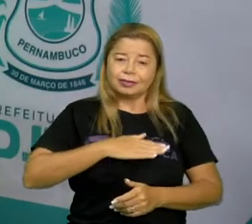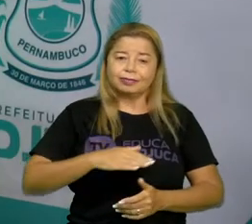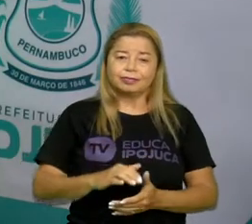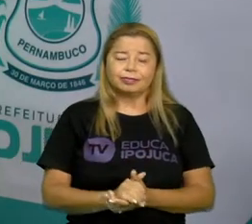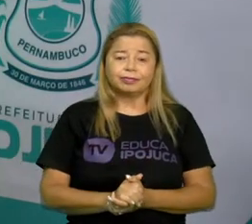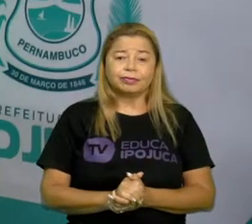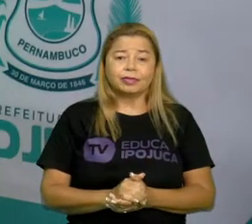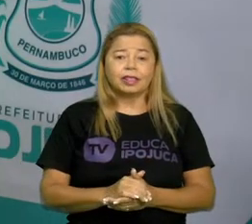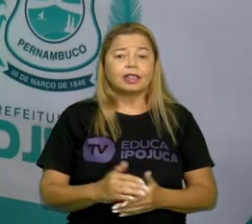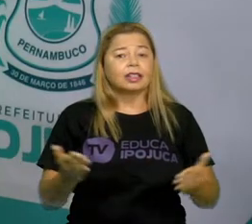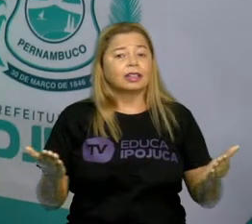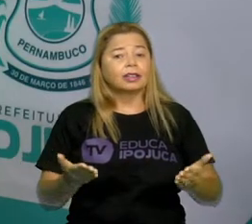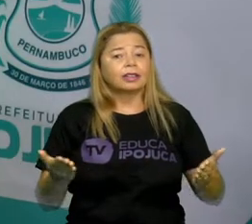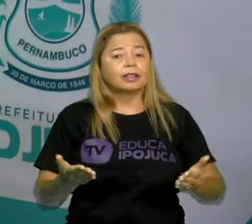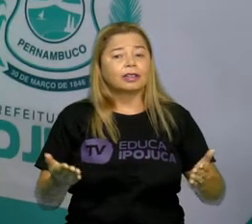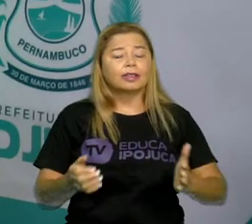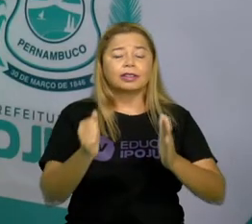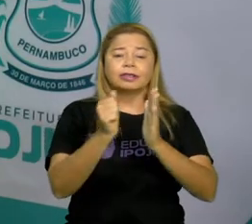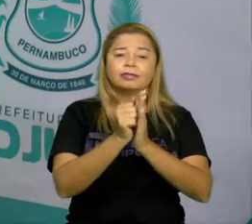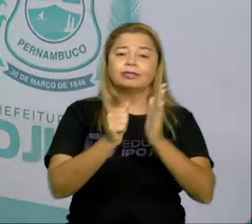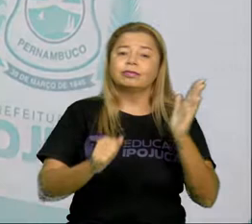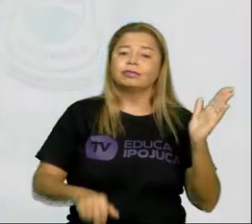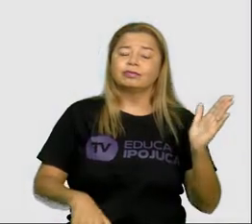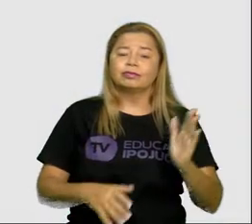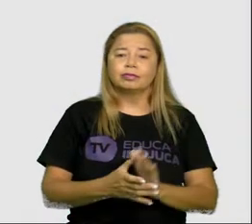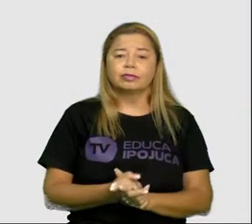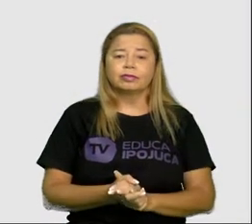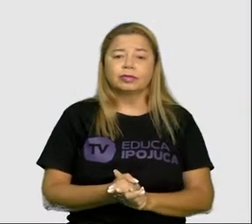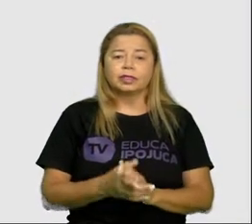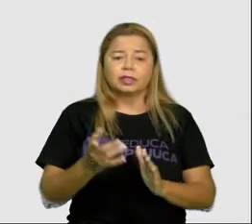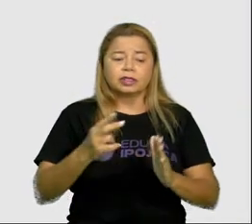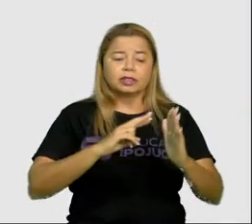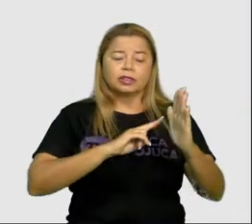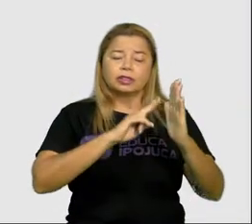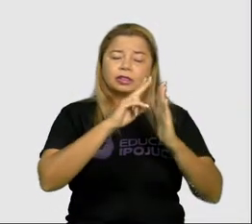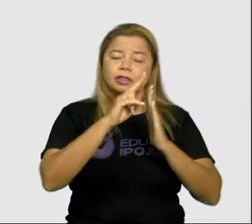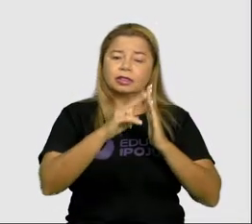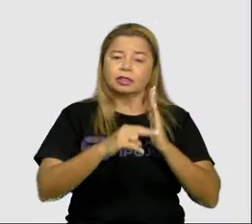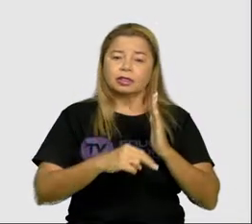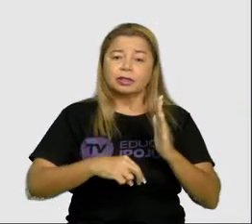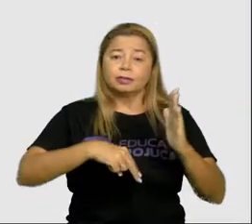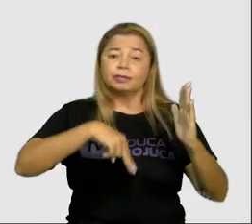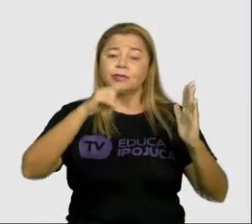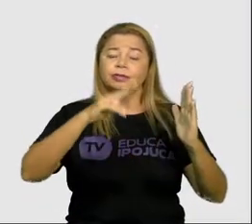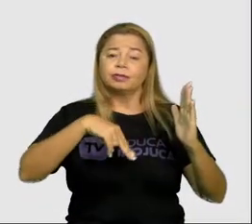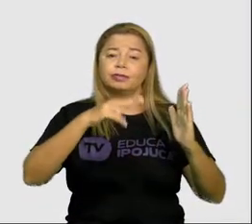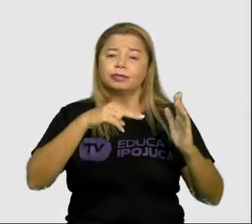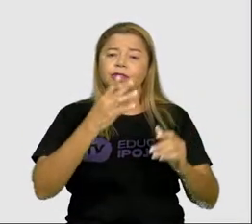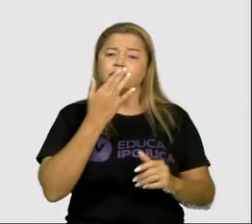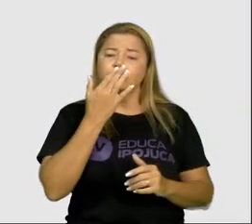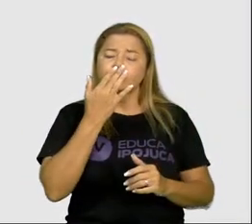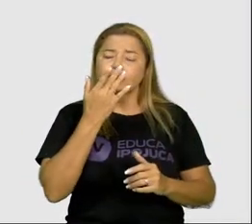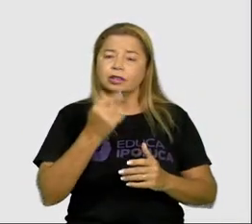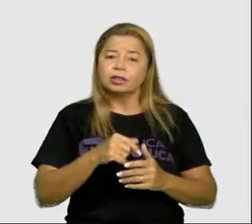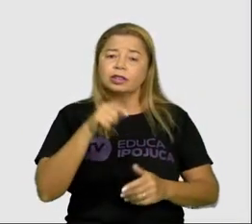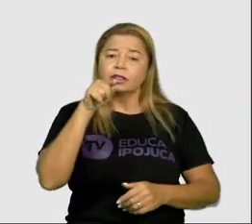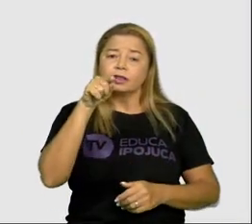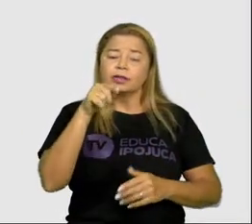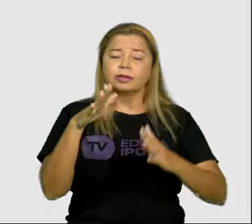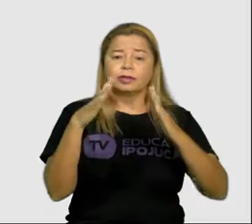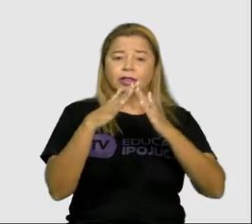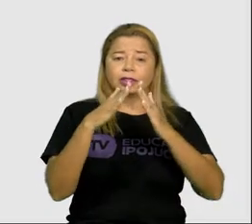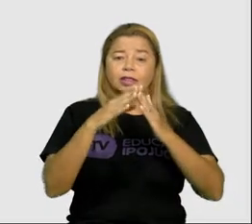vamos à nossa atividade. Desenhe e pinte sua casa. Depois escreva seu endereço.